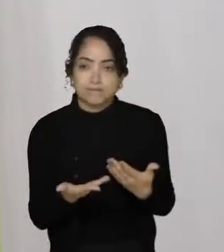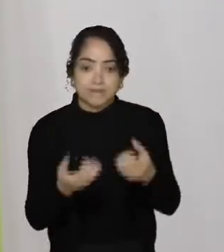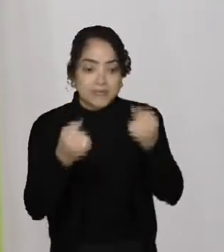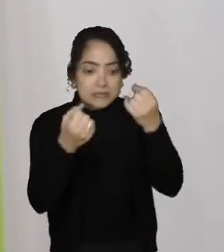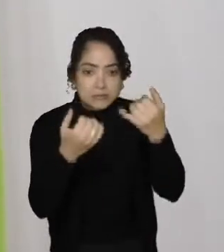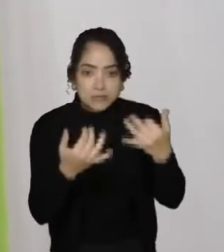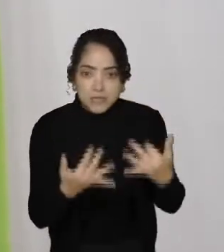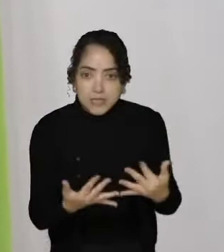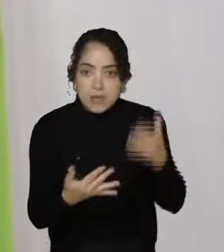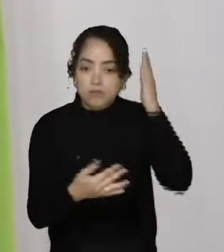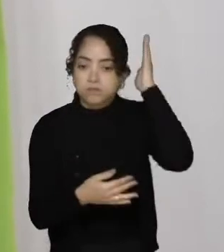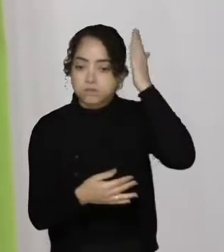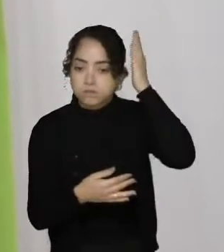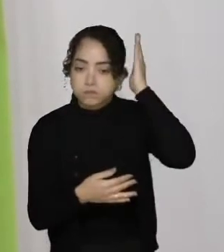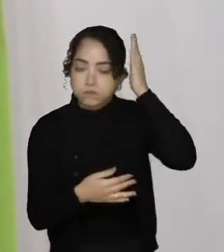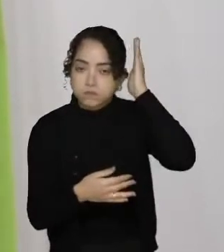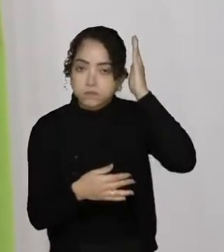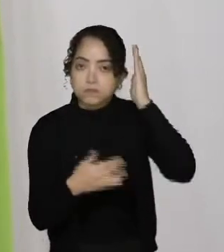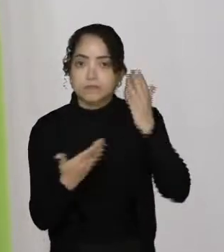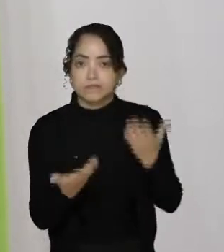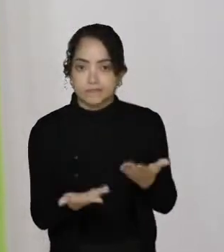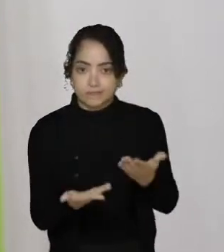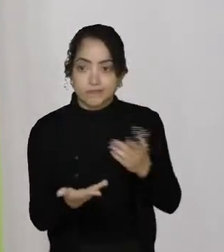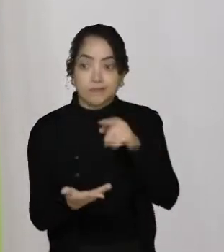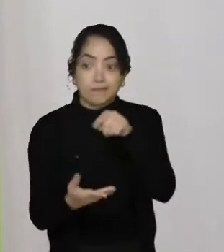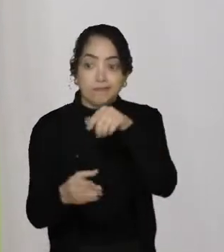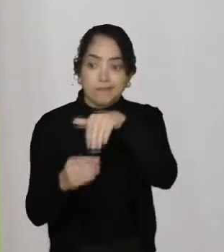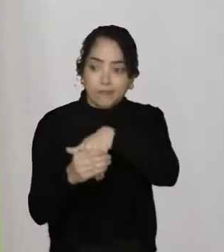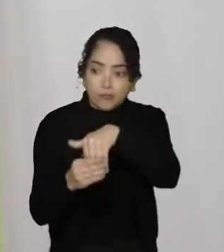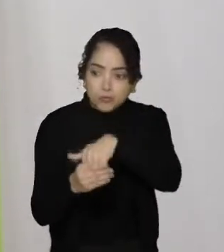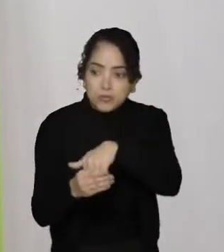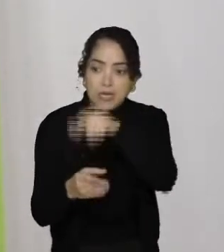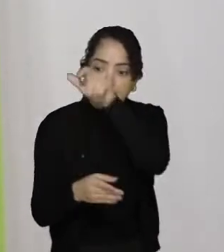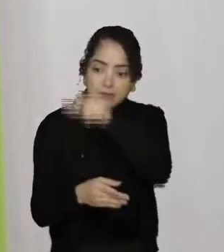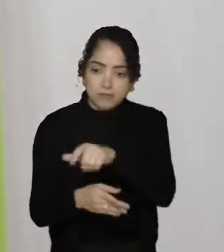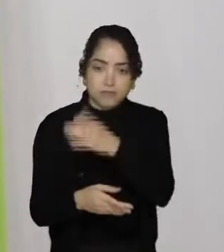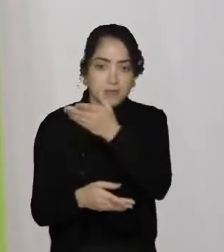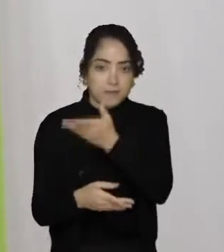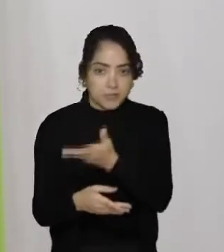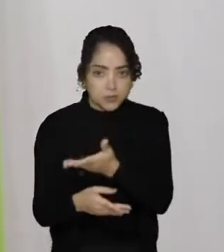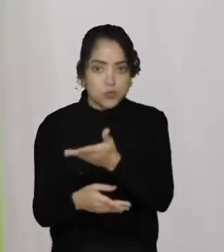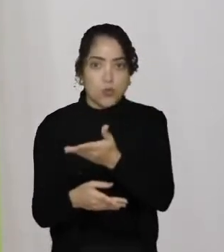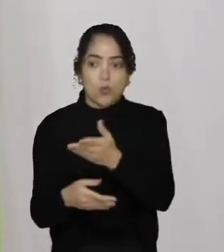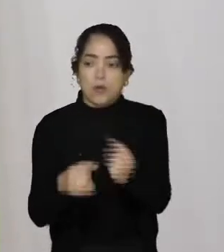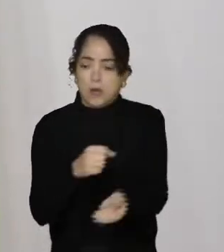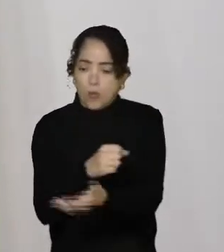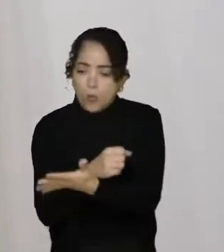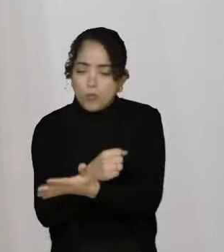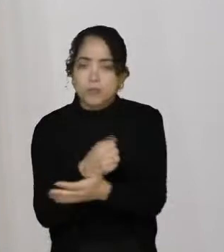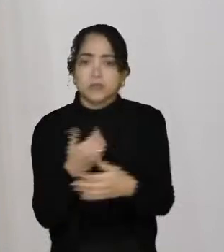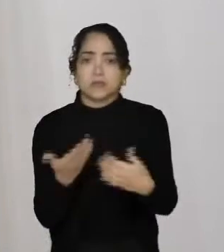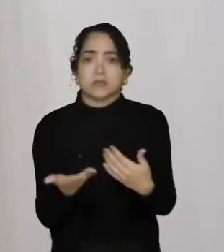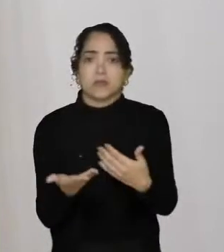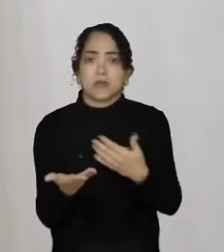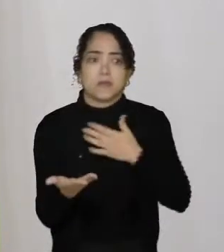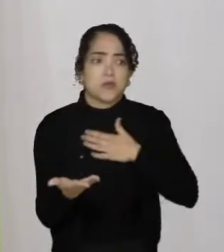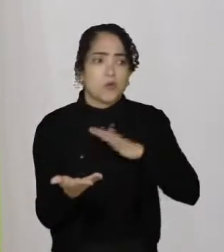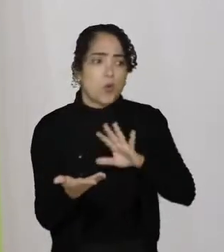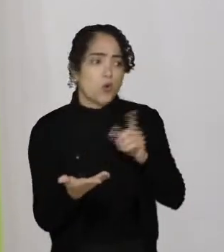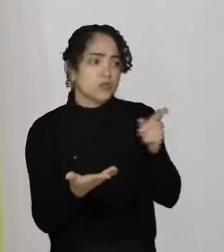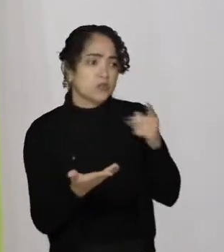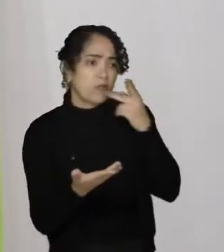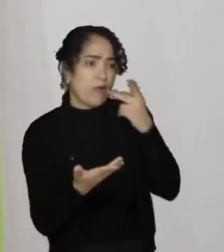para um burro. que ele vai votar num cara que ele quer corrupto, porque ele não gosta do que o outro falou.